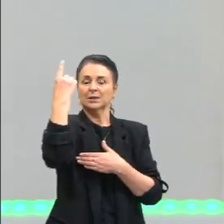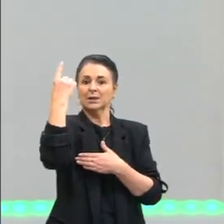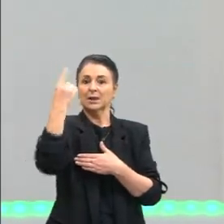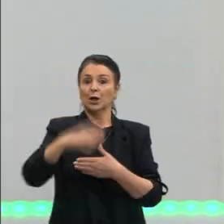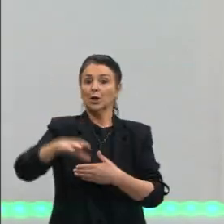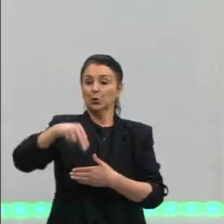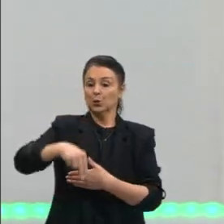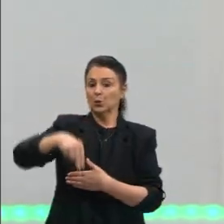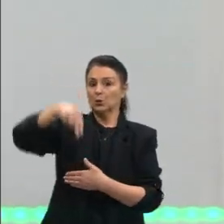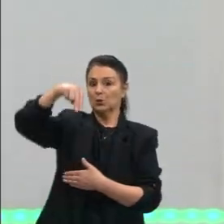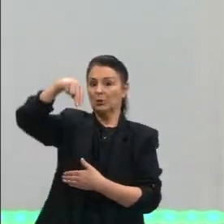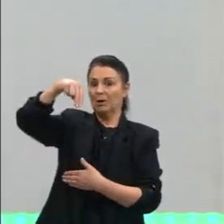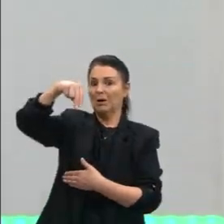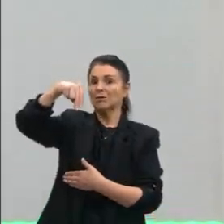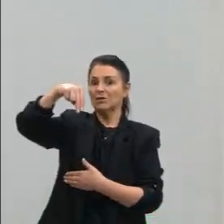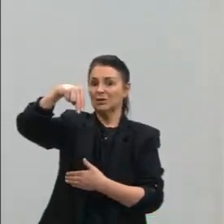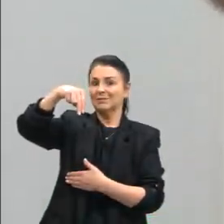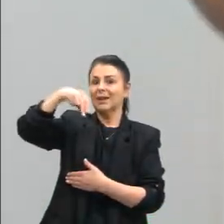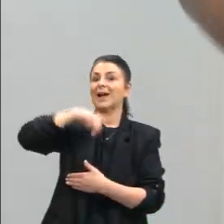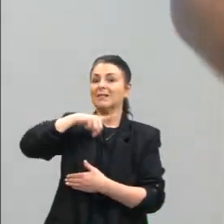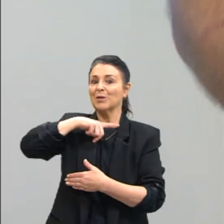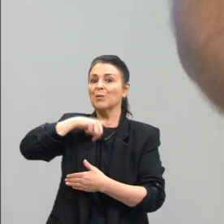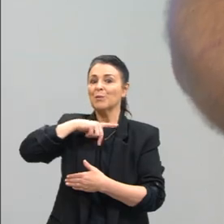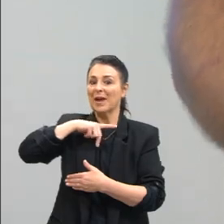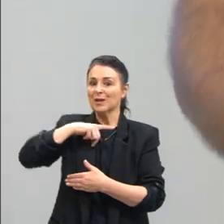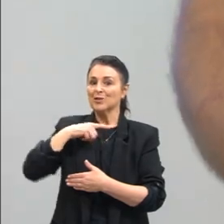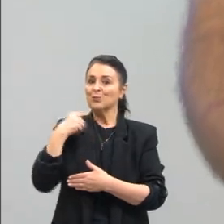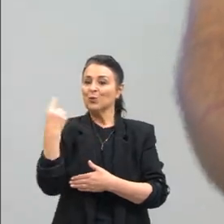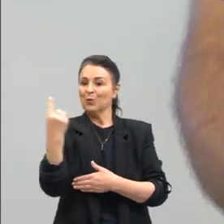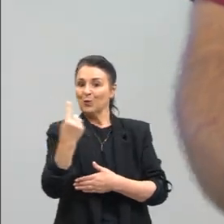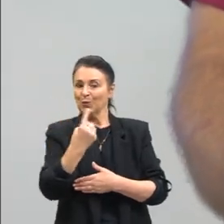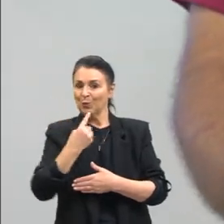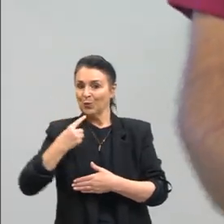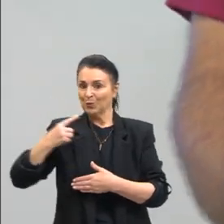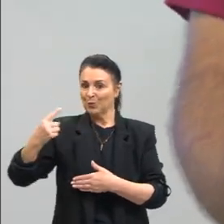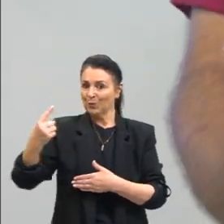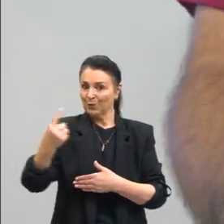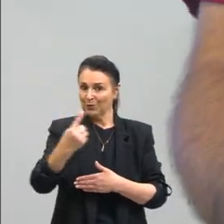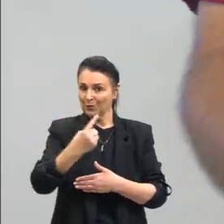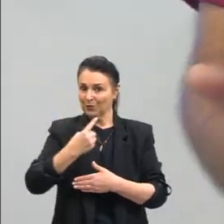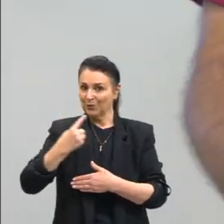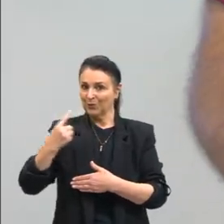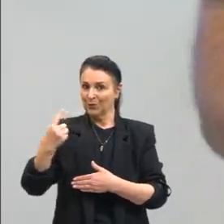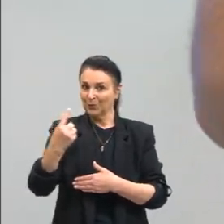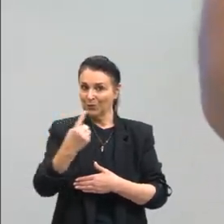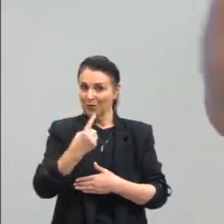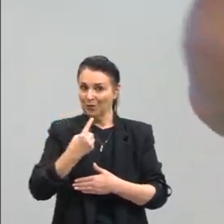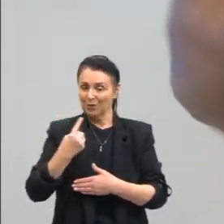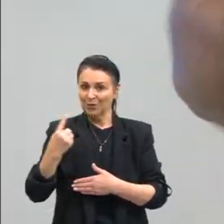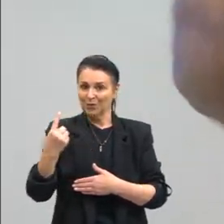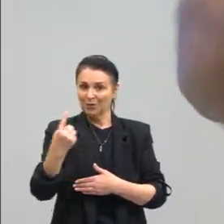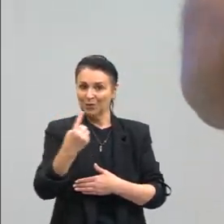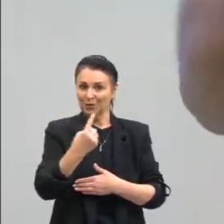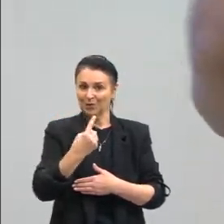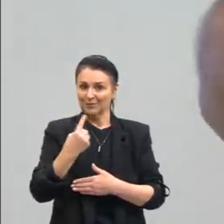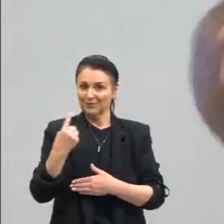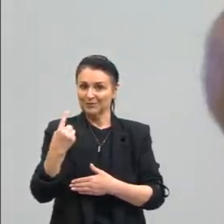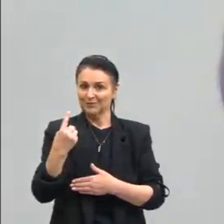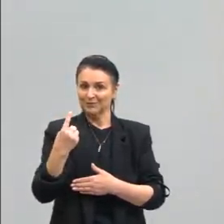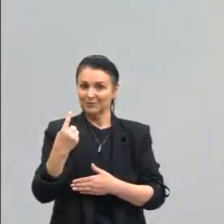essa rotação. Ó, não parei de rodar, tá? Não parei de rodar. Opa!